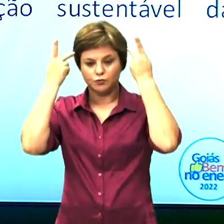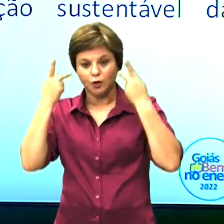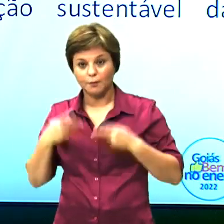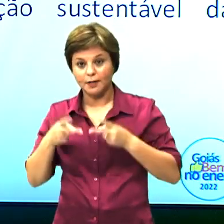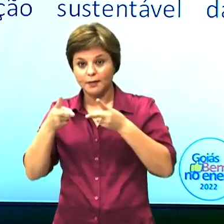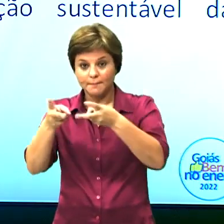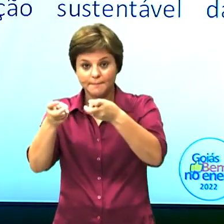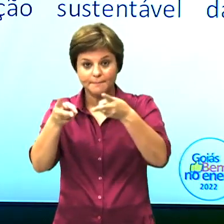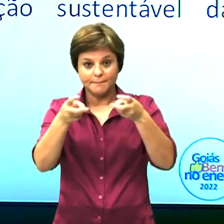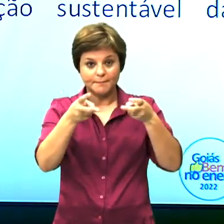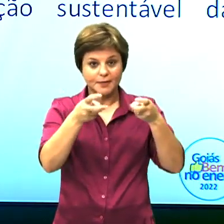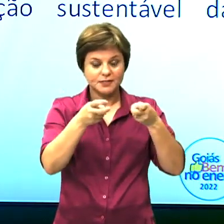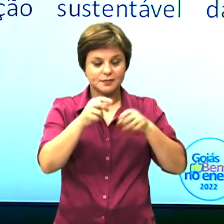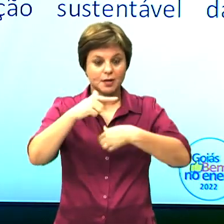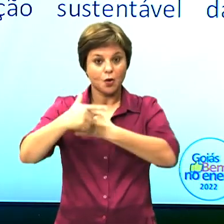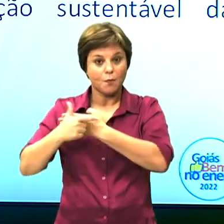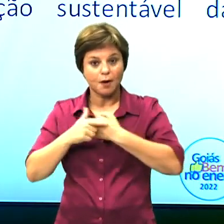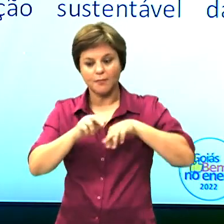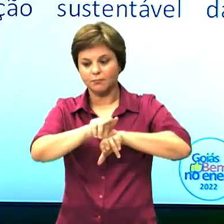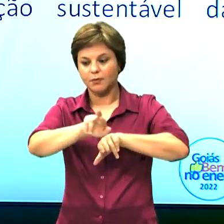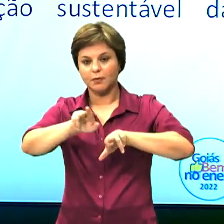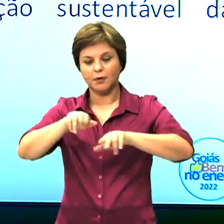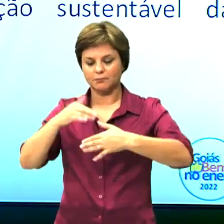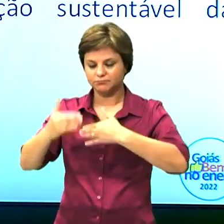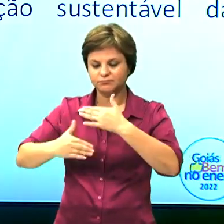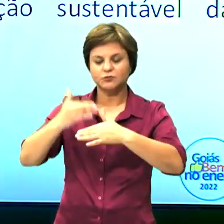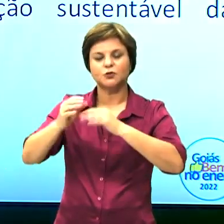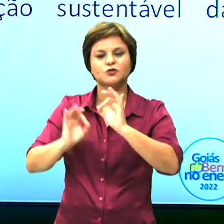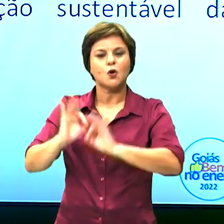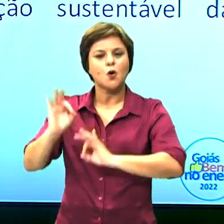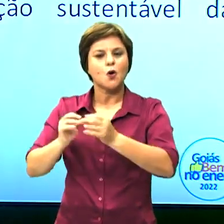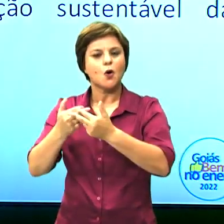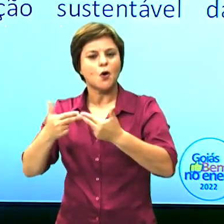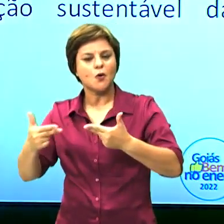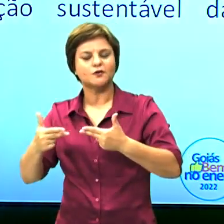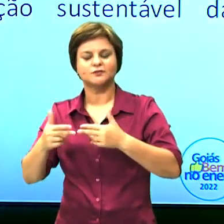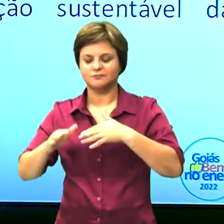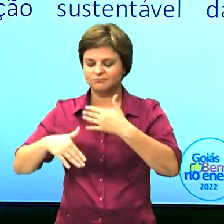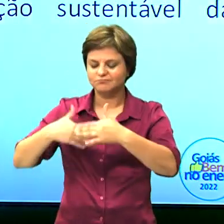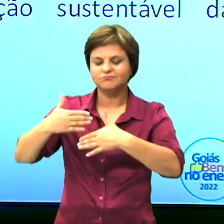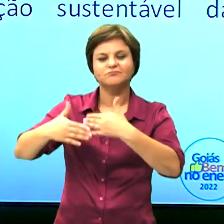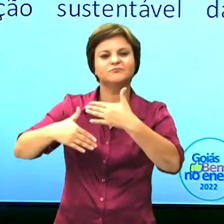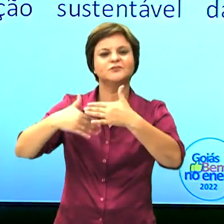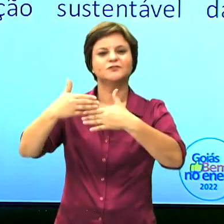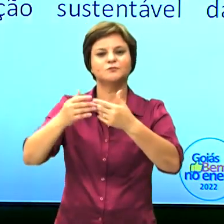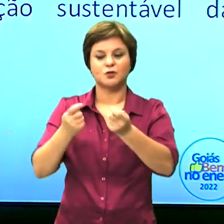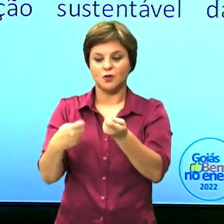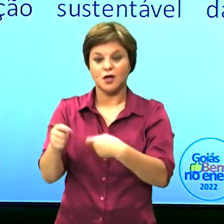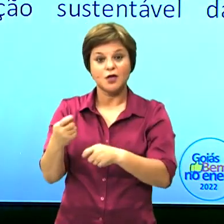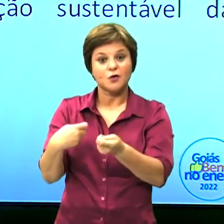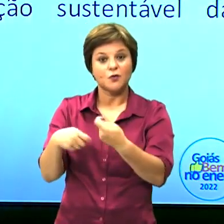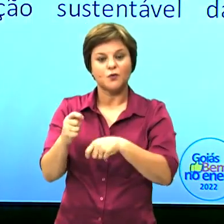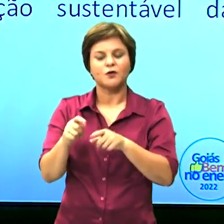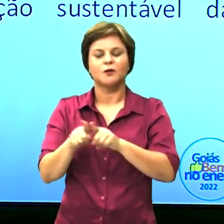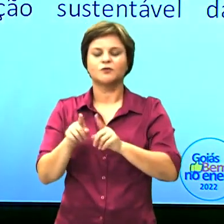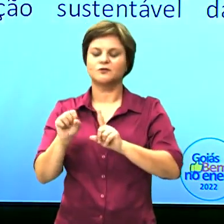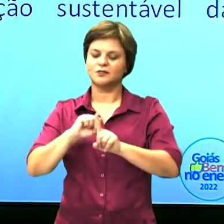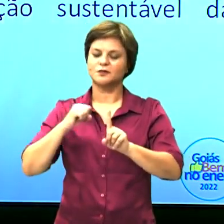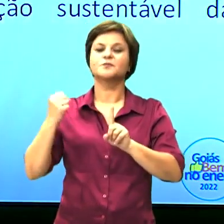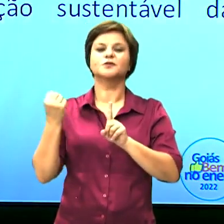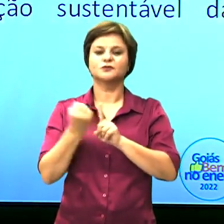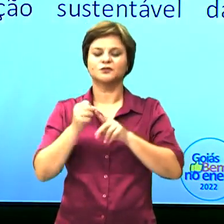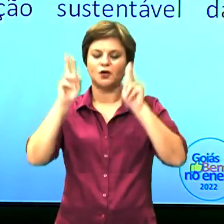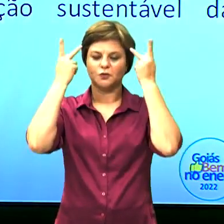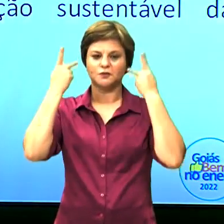percebendo seus papéis nos processos de produção e no desenvolvimento econômico e social